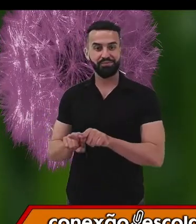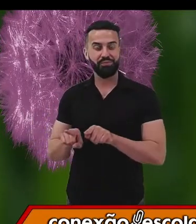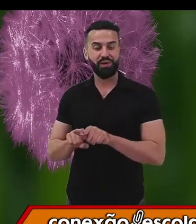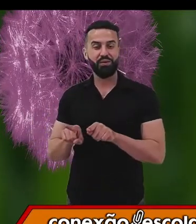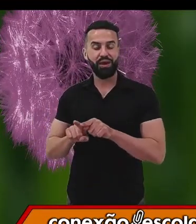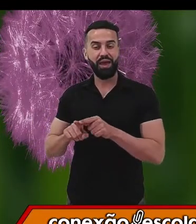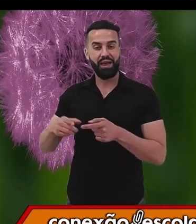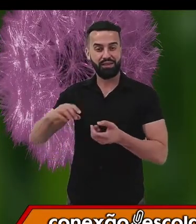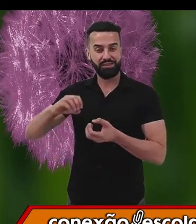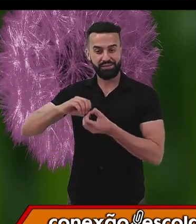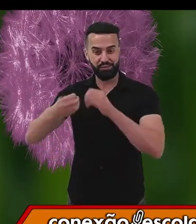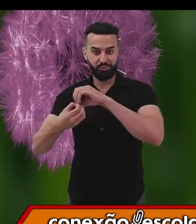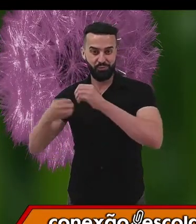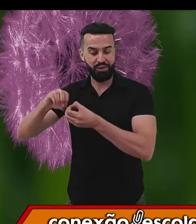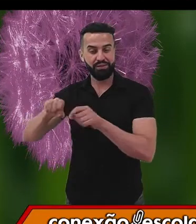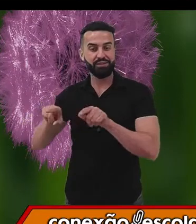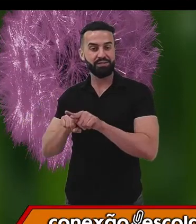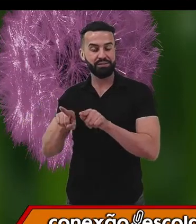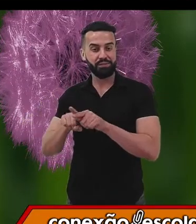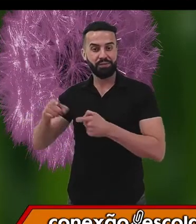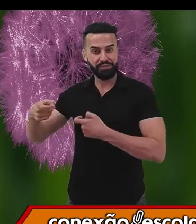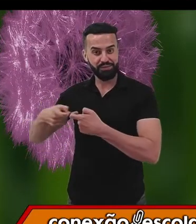sexuada. Vamos lá?